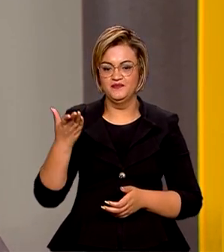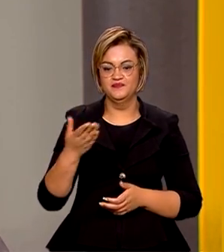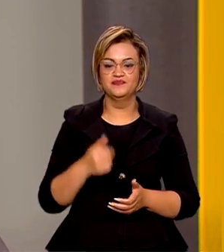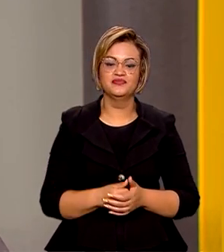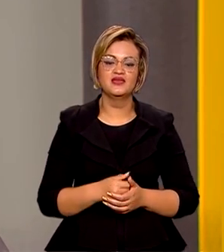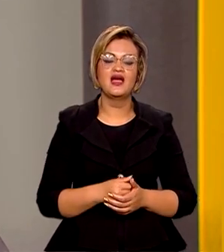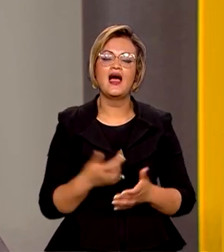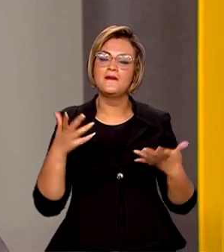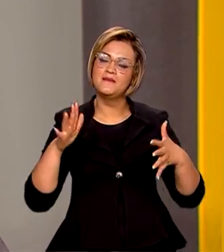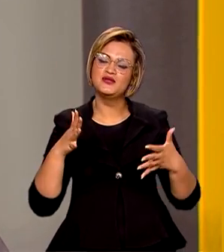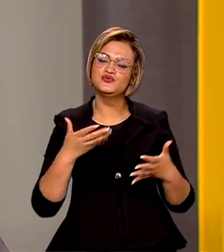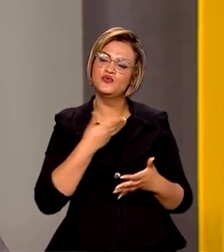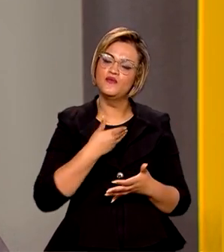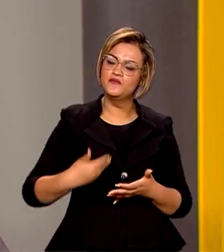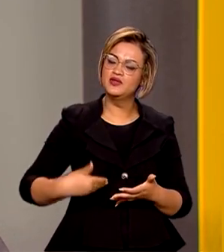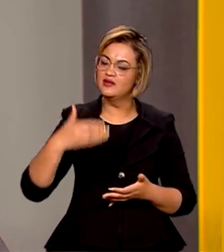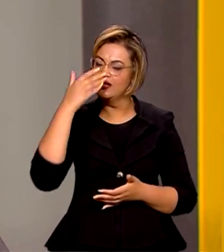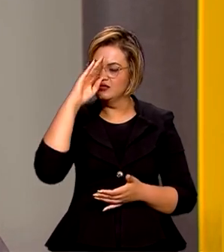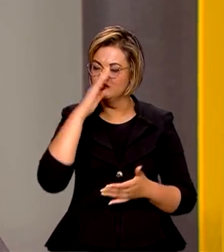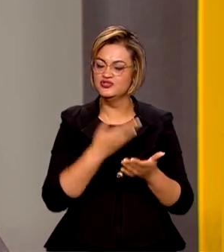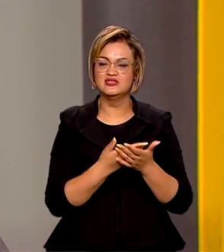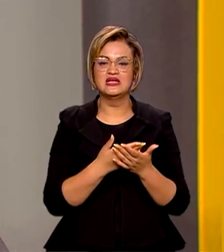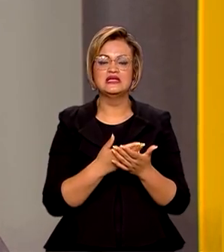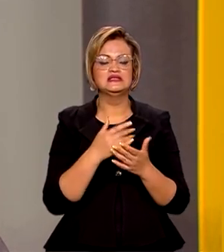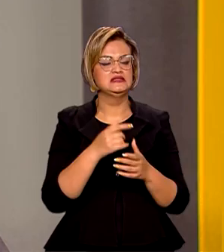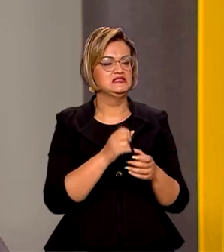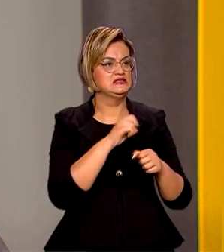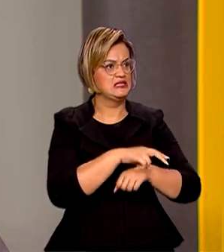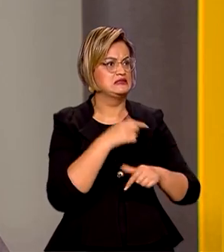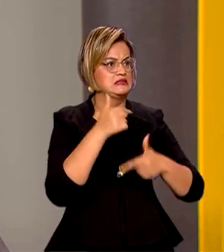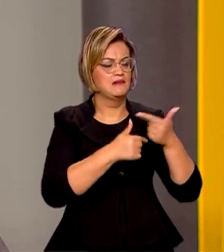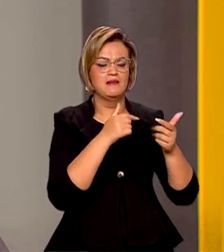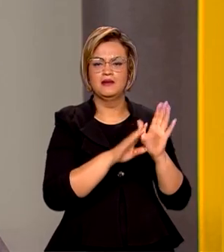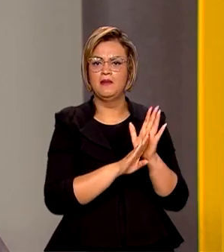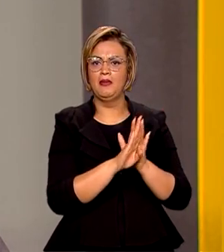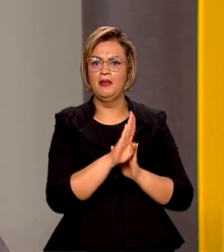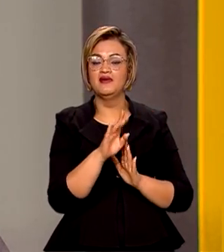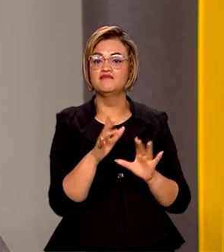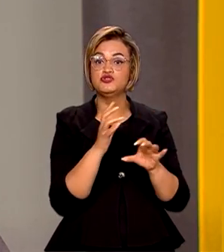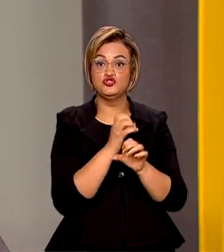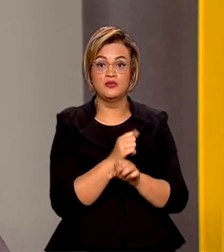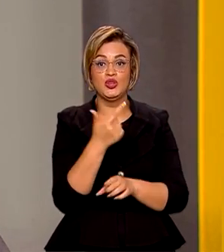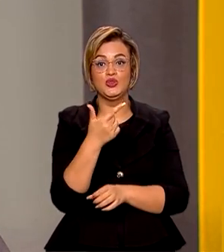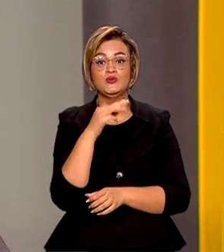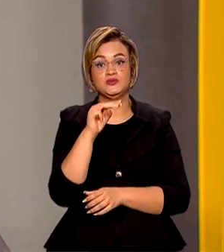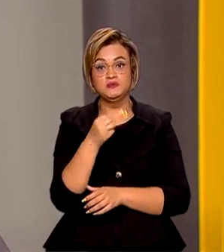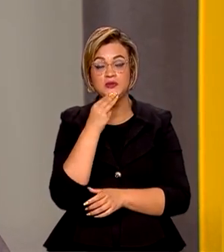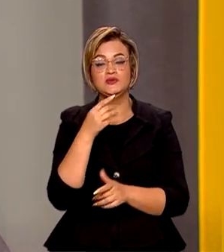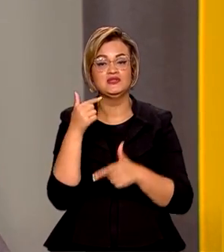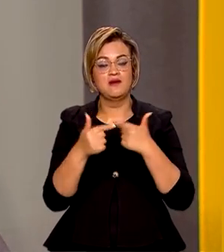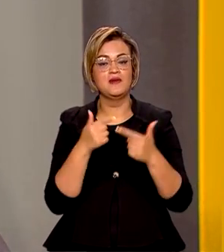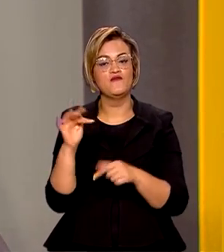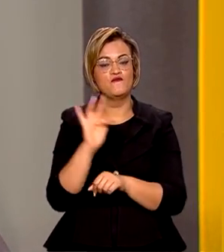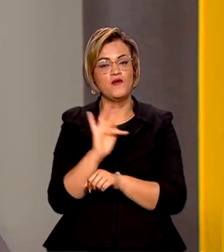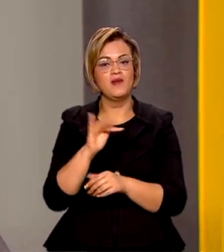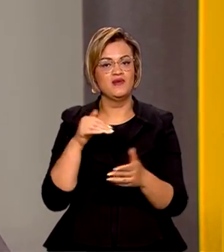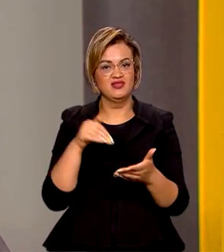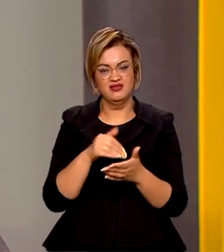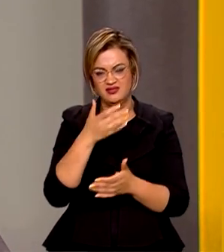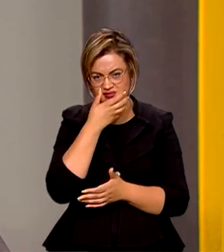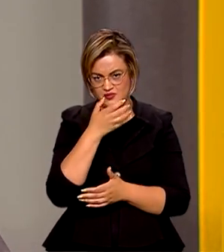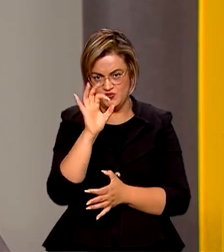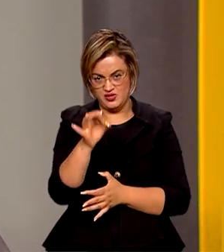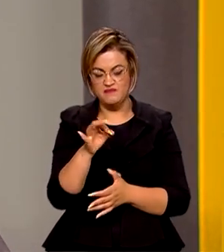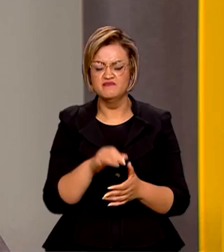Bom, e a estimativa do governo é que esse número de empregos cresça e chegue a ultrapassar 2 milhões de postos formais até o fim do ano. Na sua